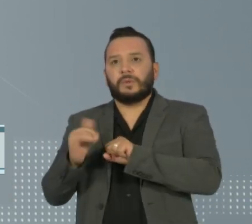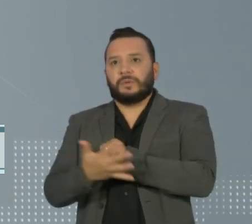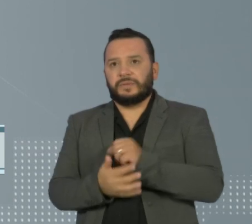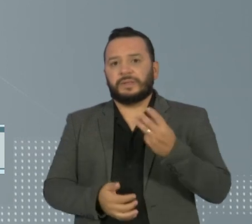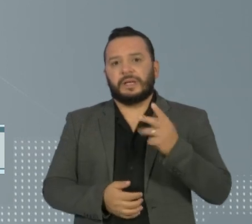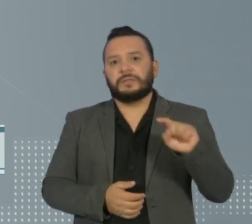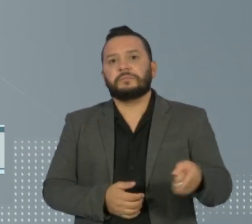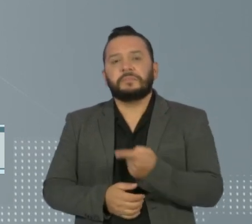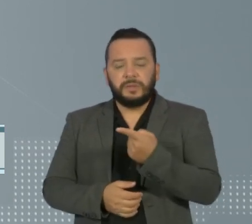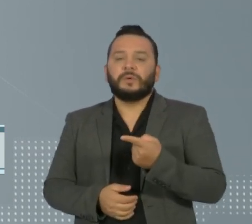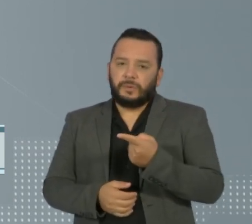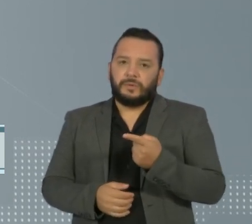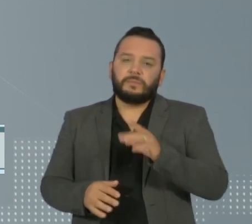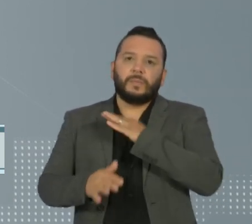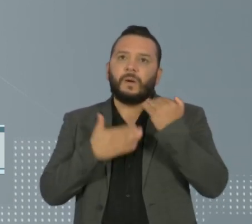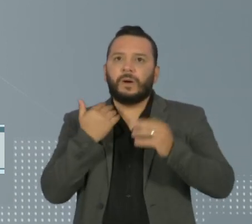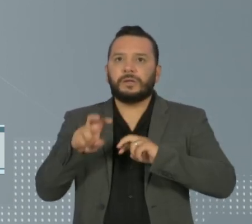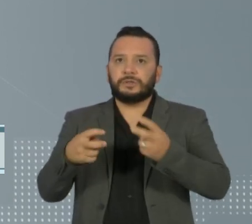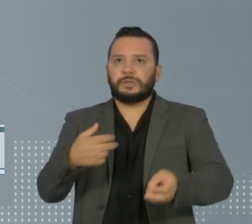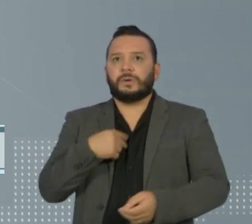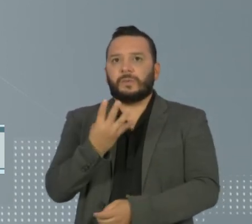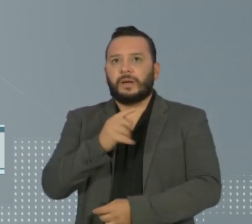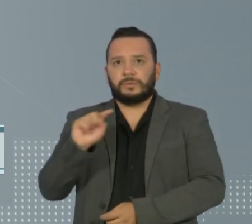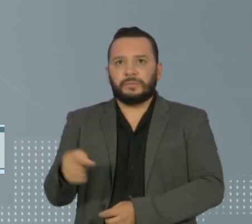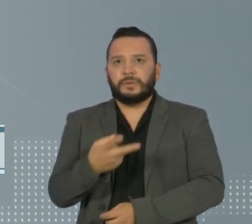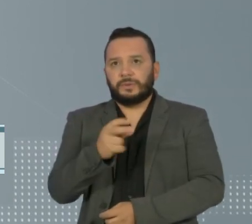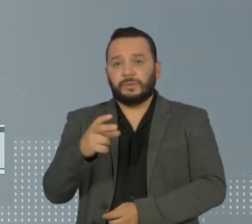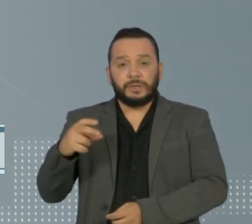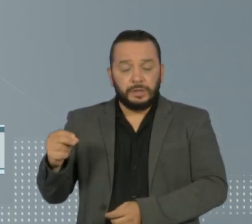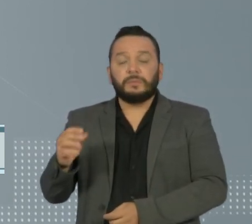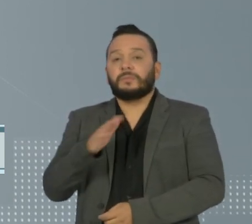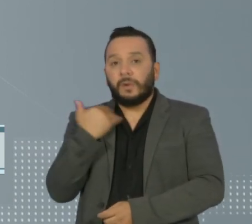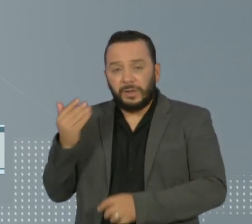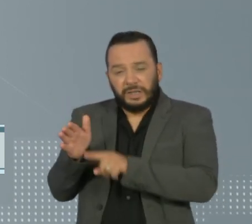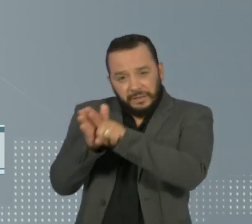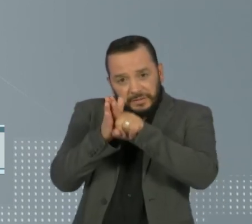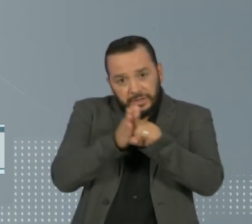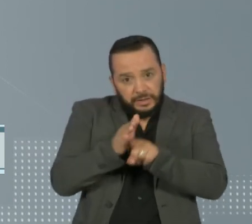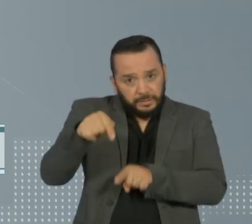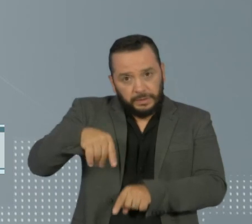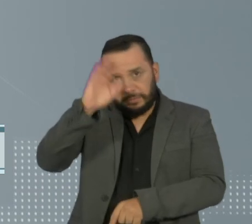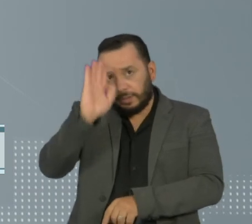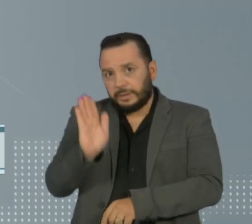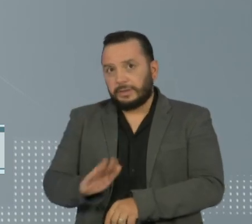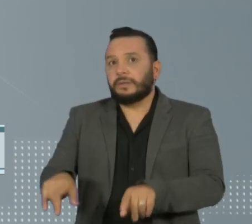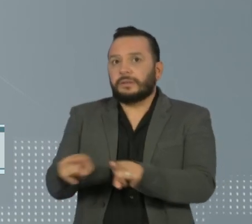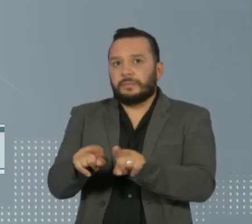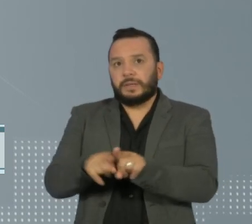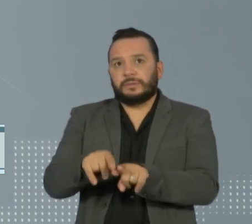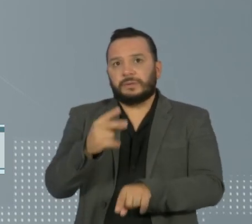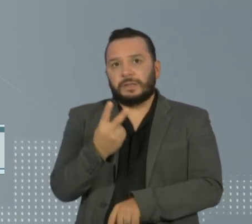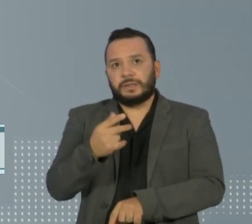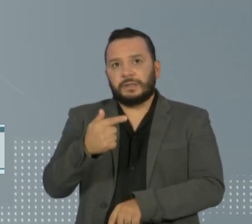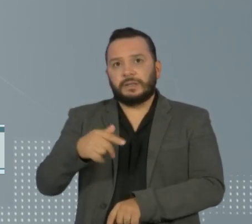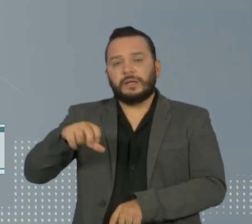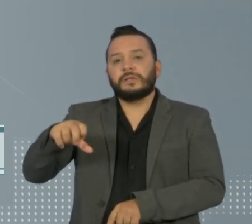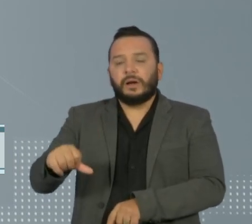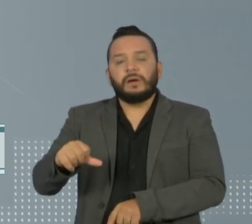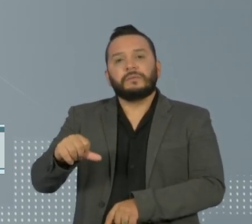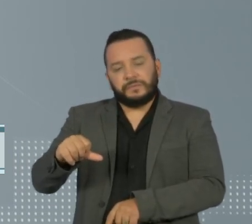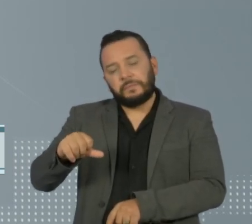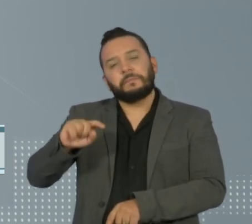vítimas. São mais de 4.200 óbitos em investigação no país, cerca de 279 mil pacientes em